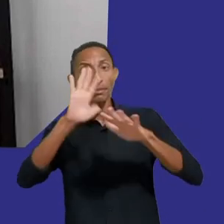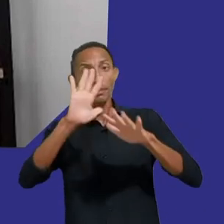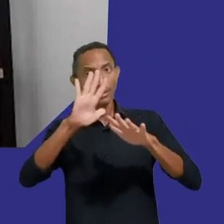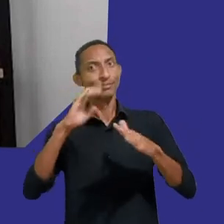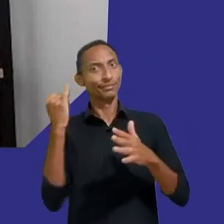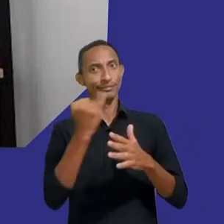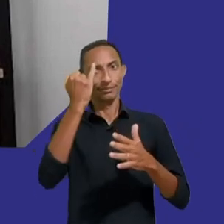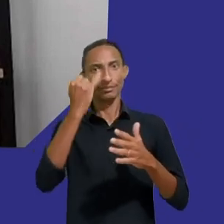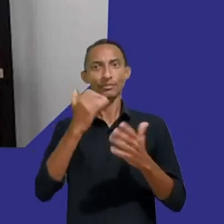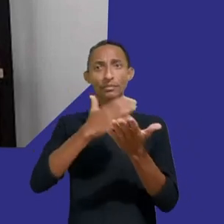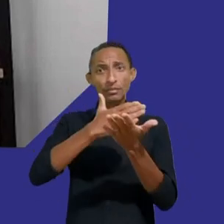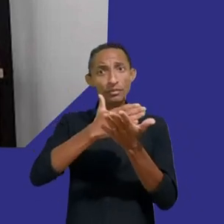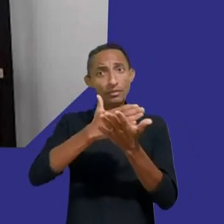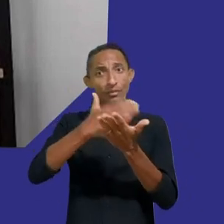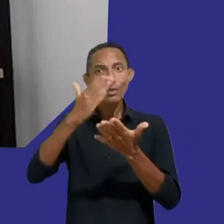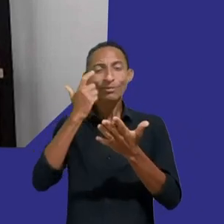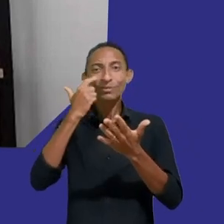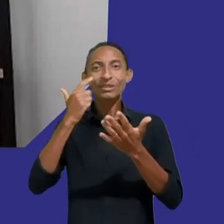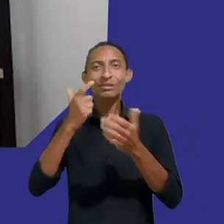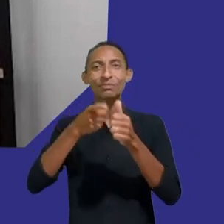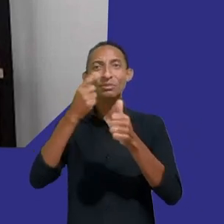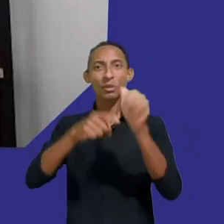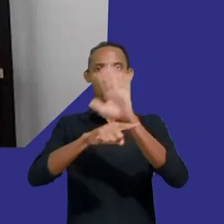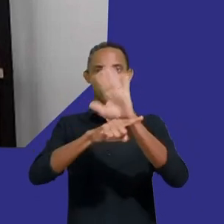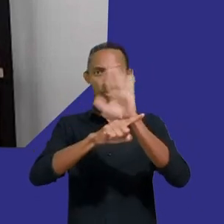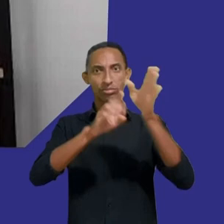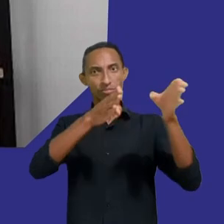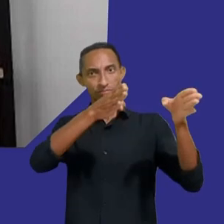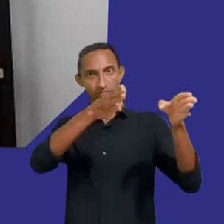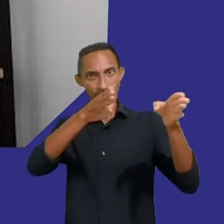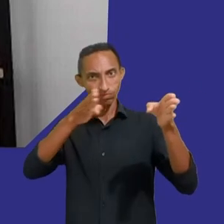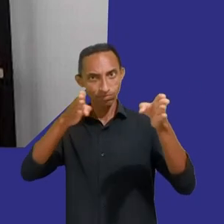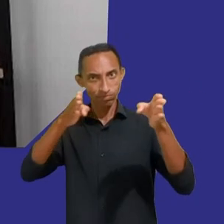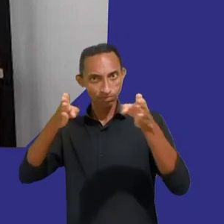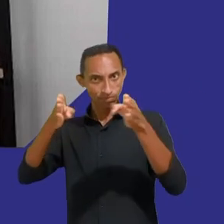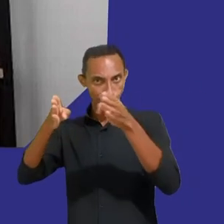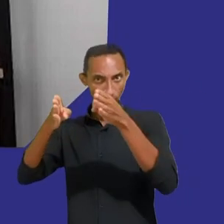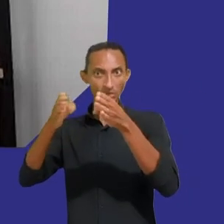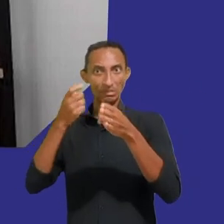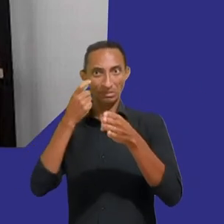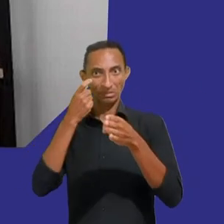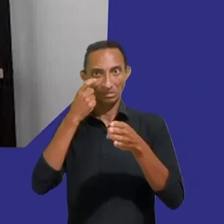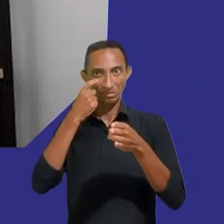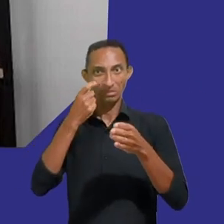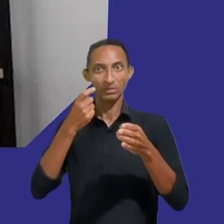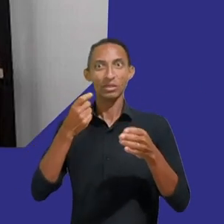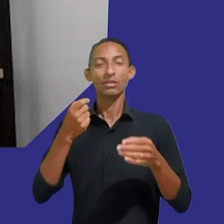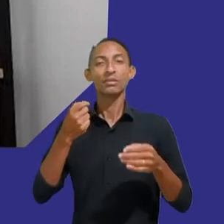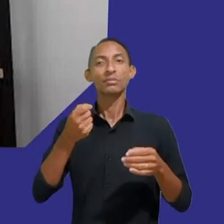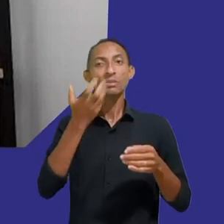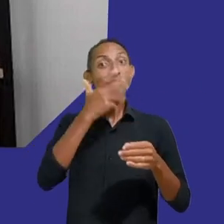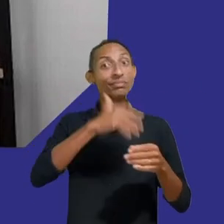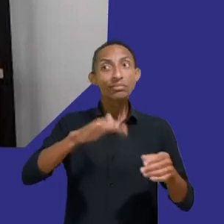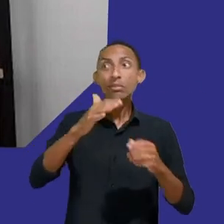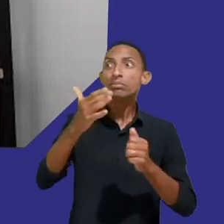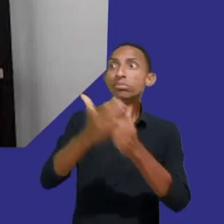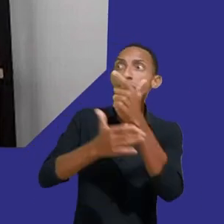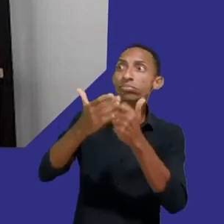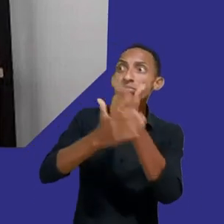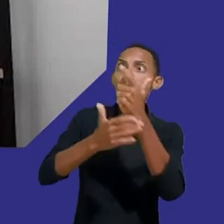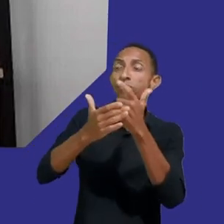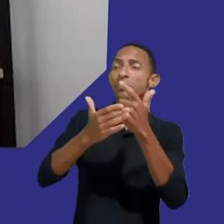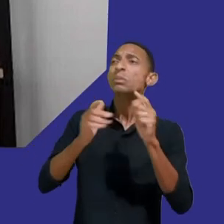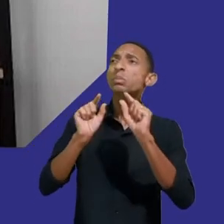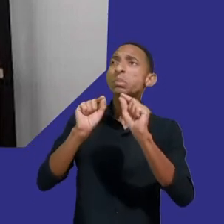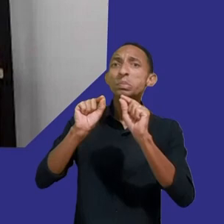assistir ao vídeo produzido pelo Unicef e traduzido e acessibilizado pela gente, o Criança e Consumo, para mostrar por que a coleta e o tratamento de